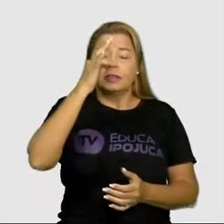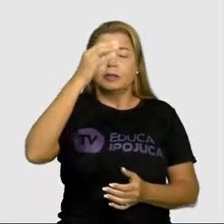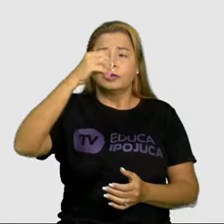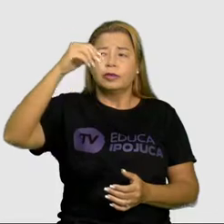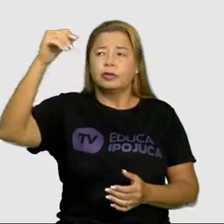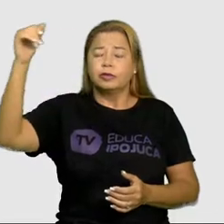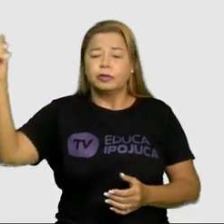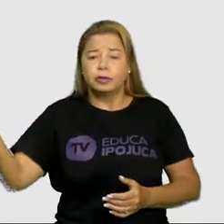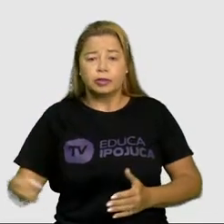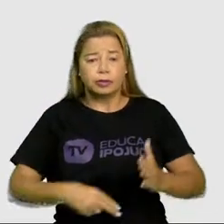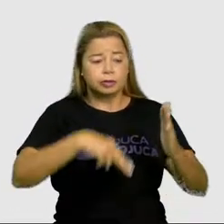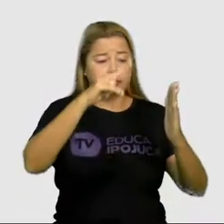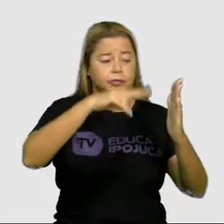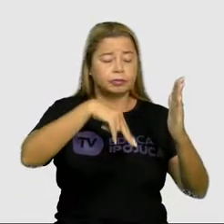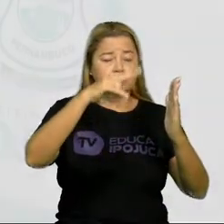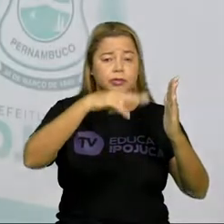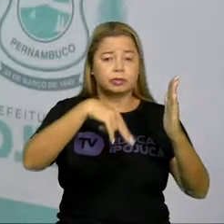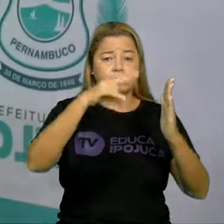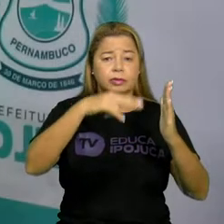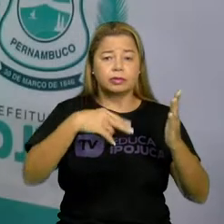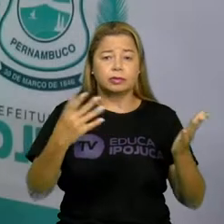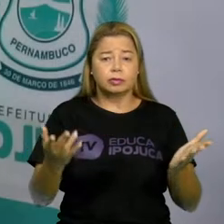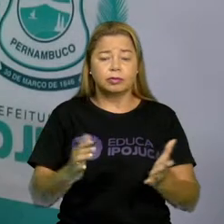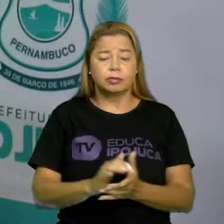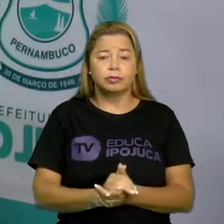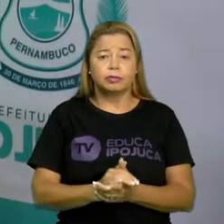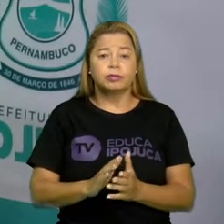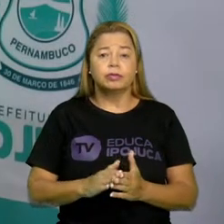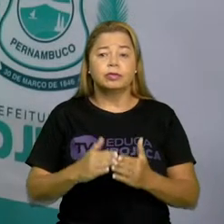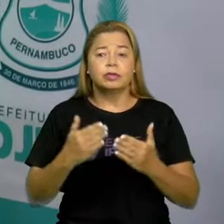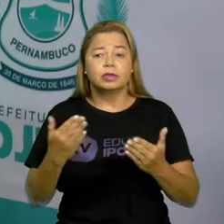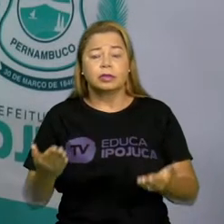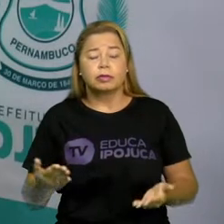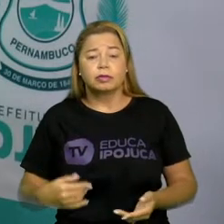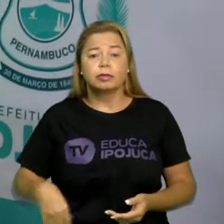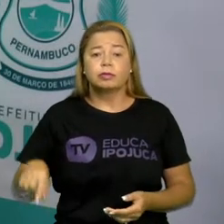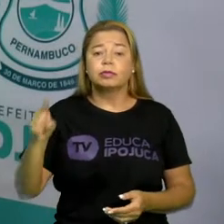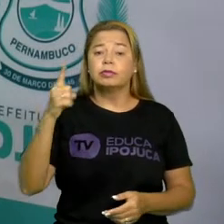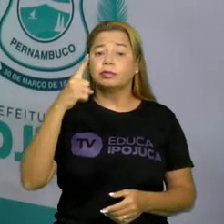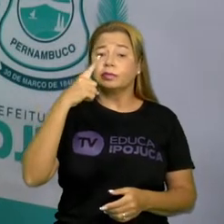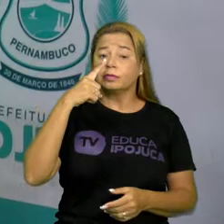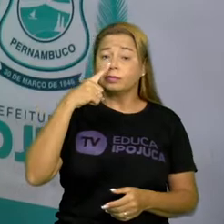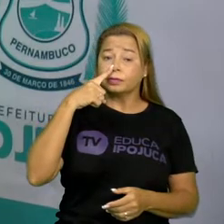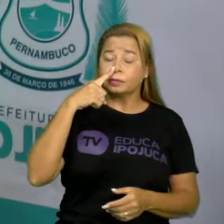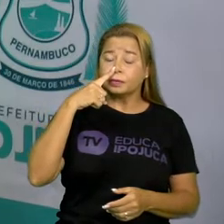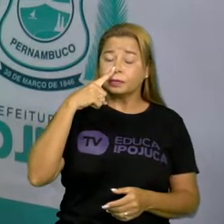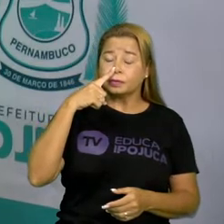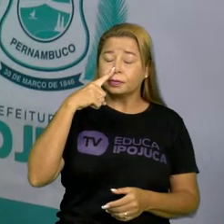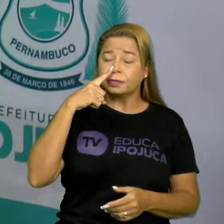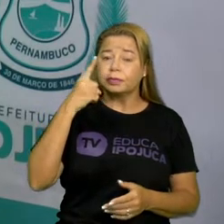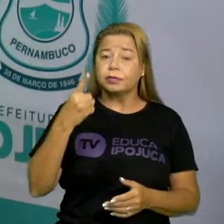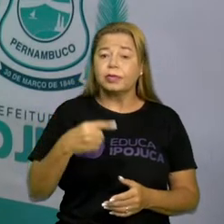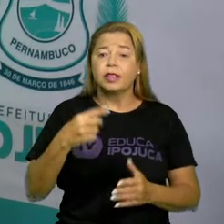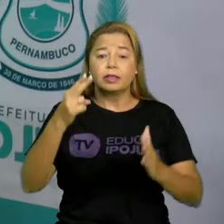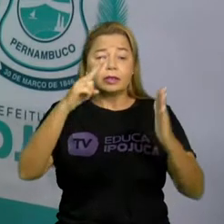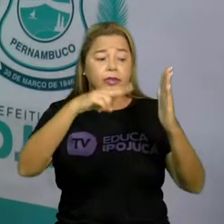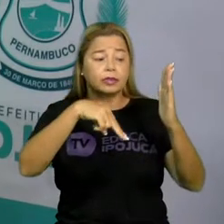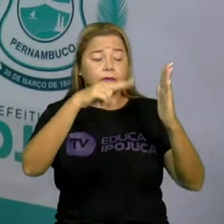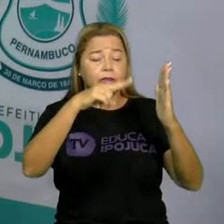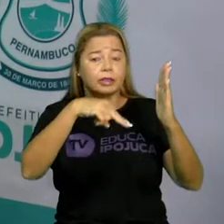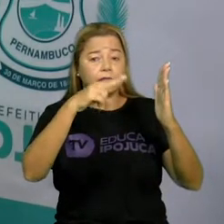Pintura. Então, é só colocar, ó. Fechou uma partezinha do nariz e lei.